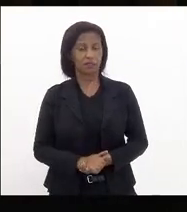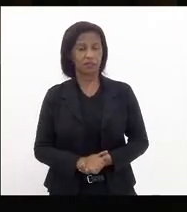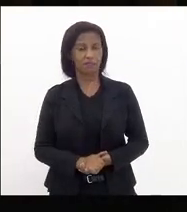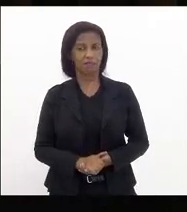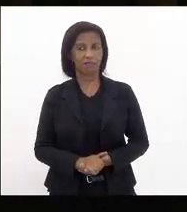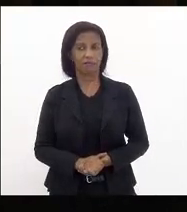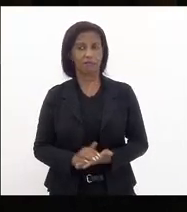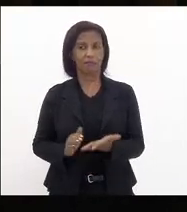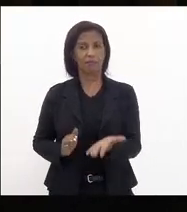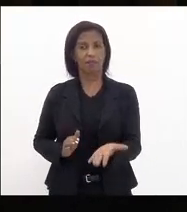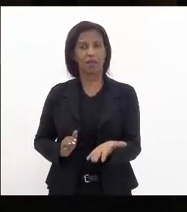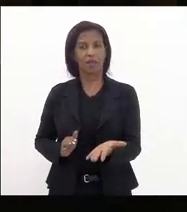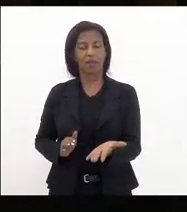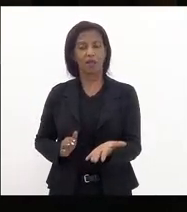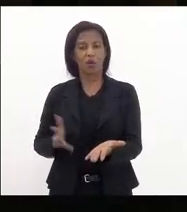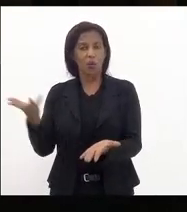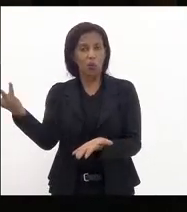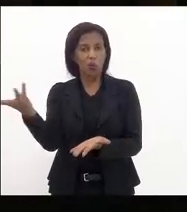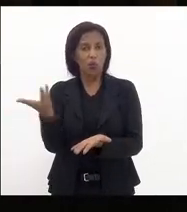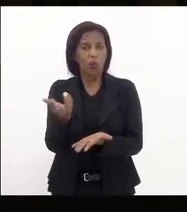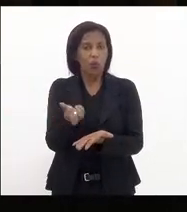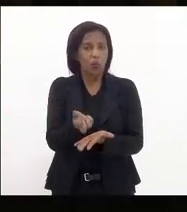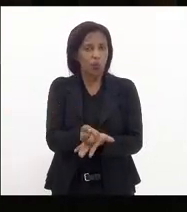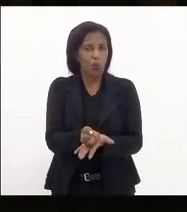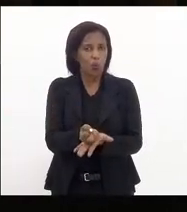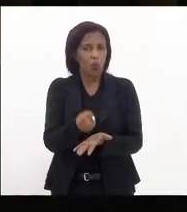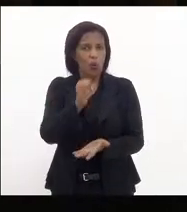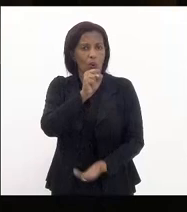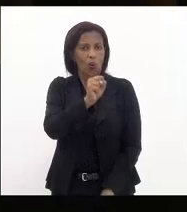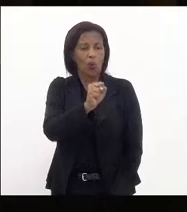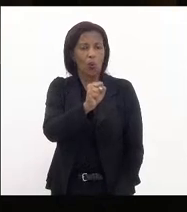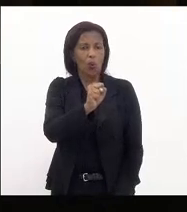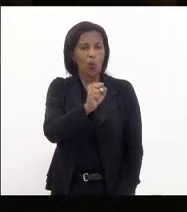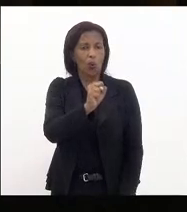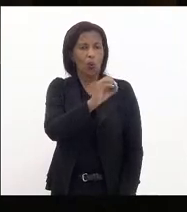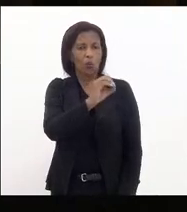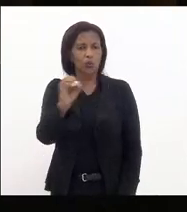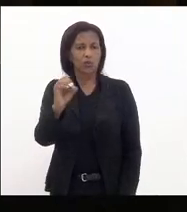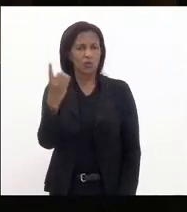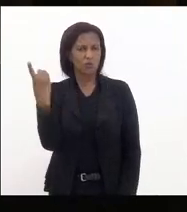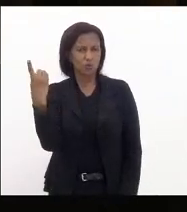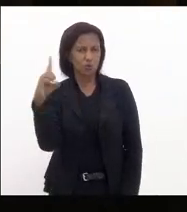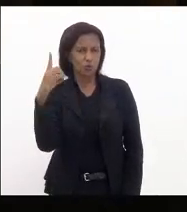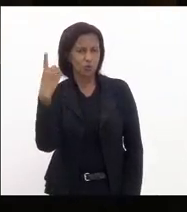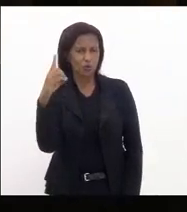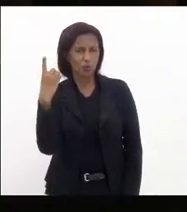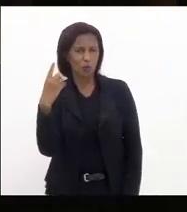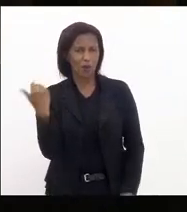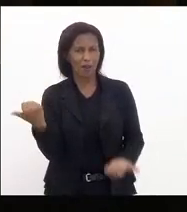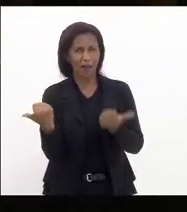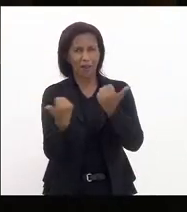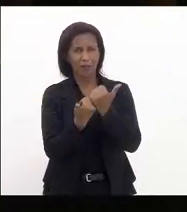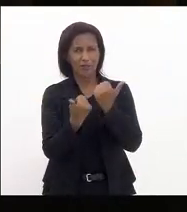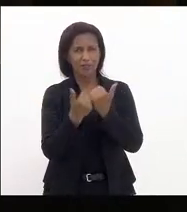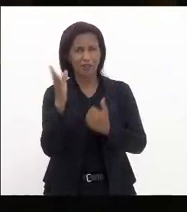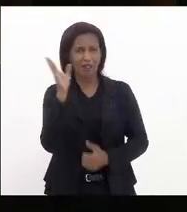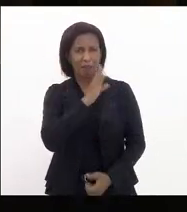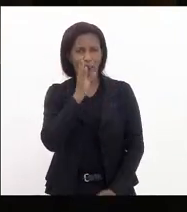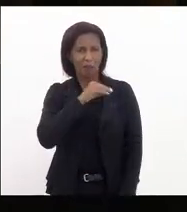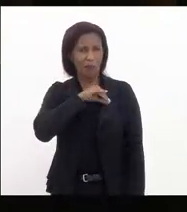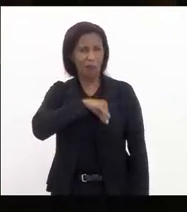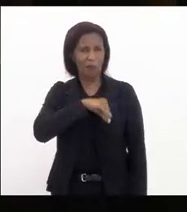o recebimento de 800 dólares no auxílio emergencial